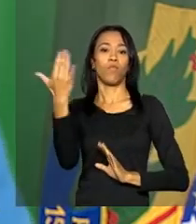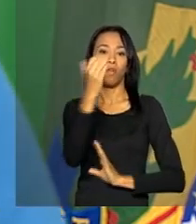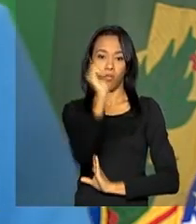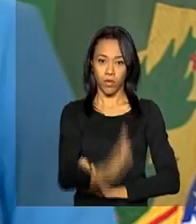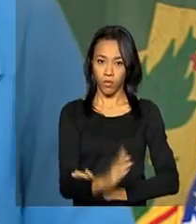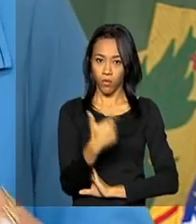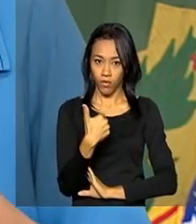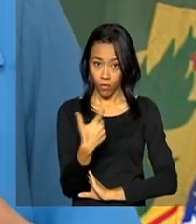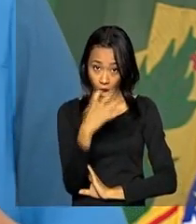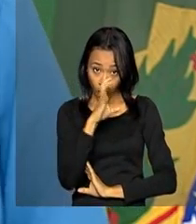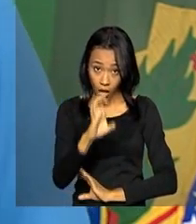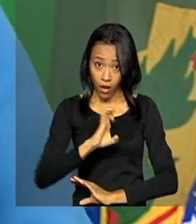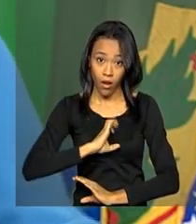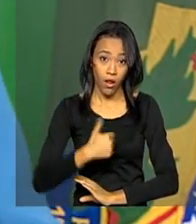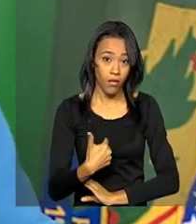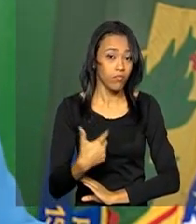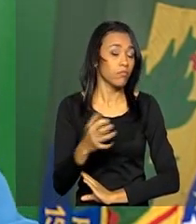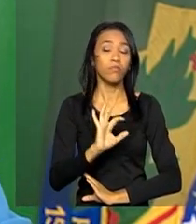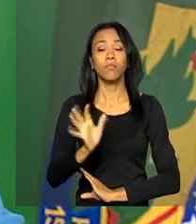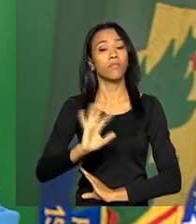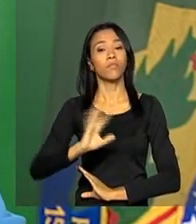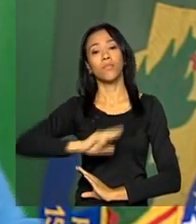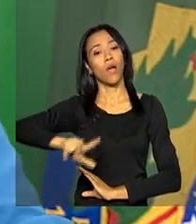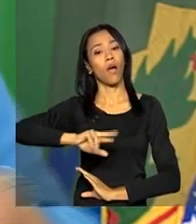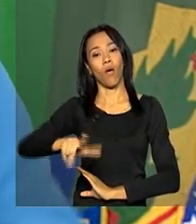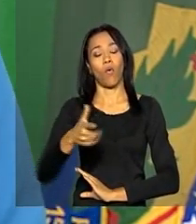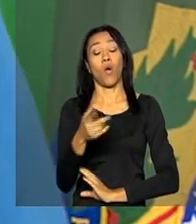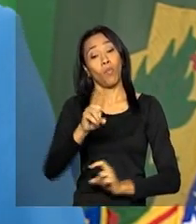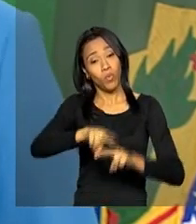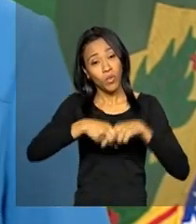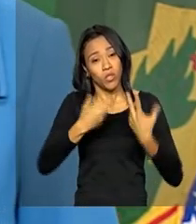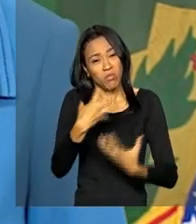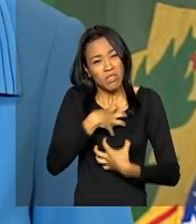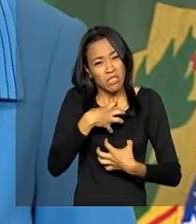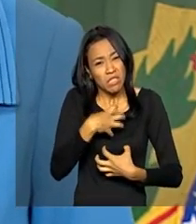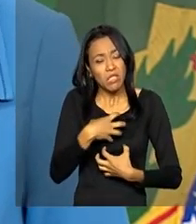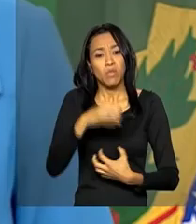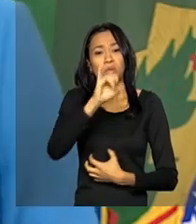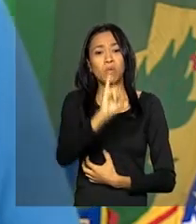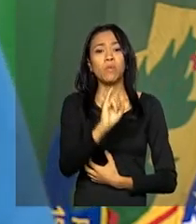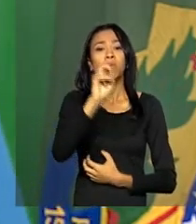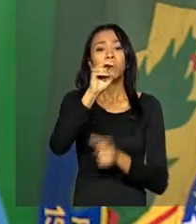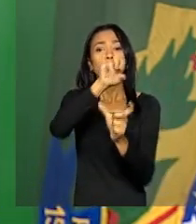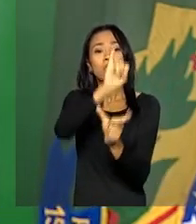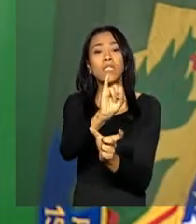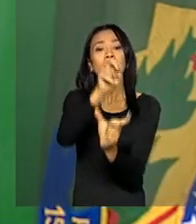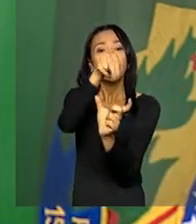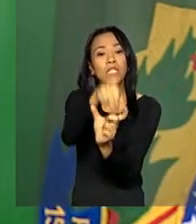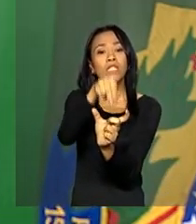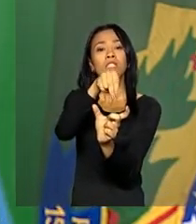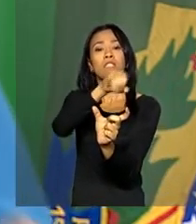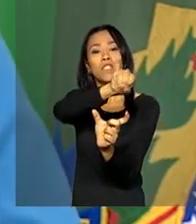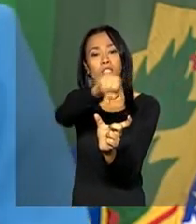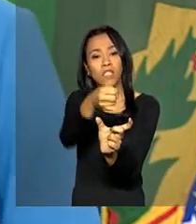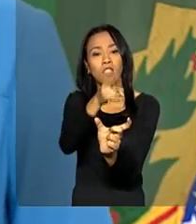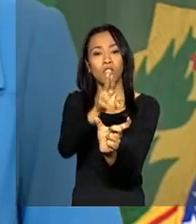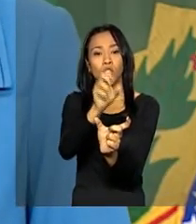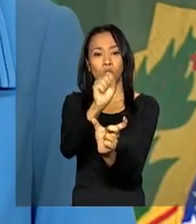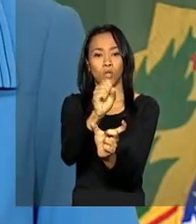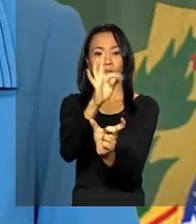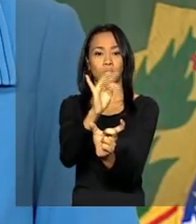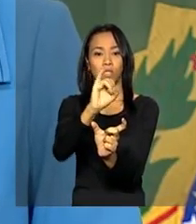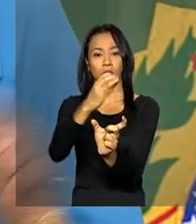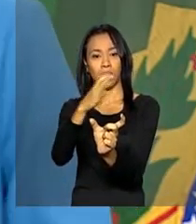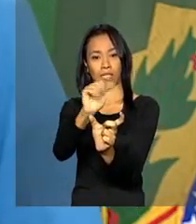Por isso eu me sinto injustiçada. Eu me sinto injustiçada porque aqueles que praticaram atos